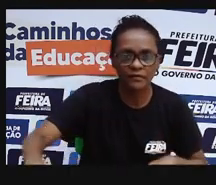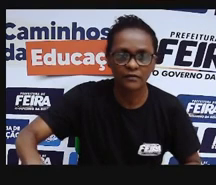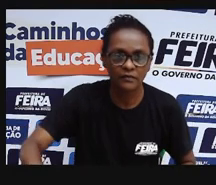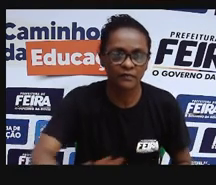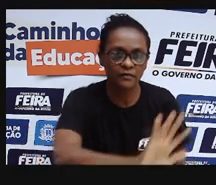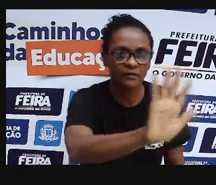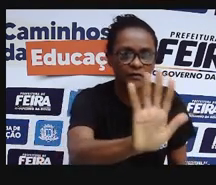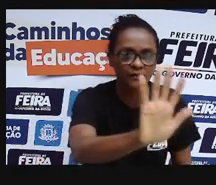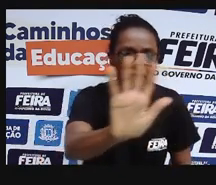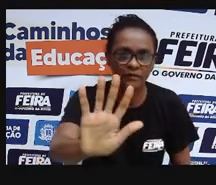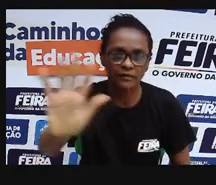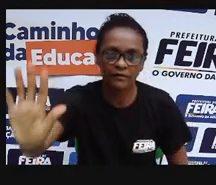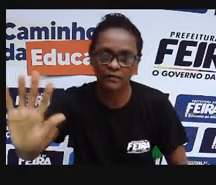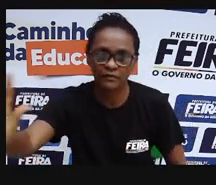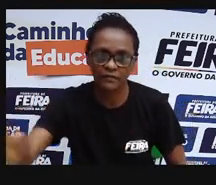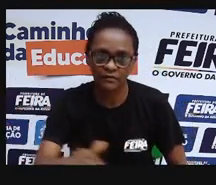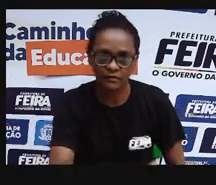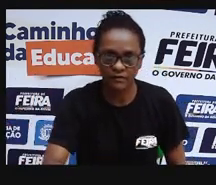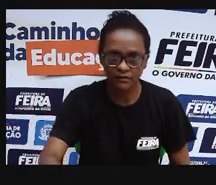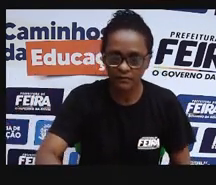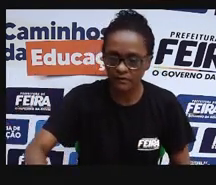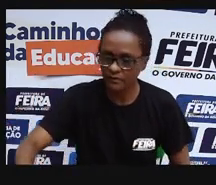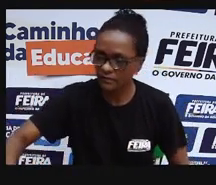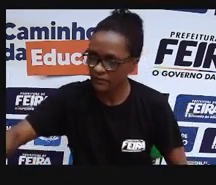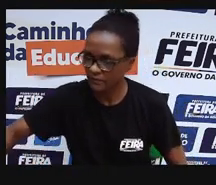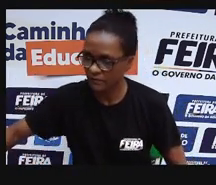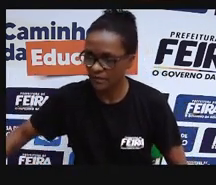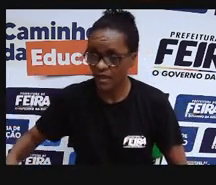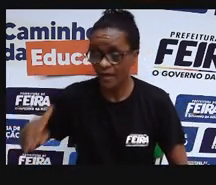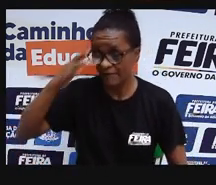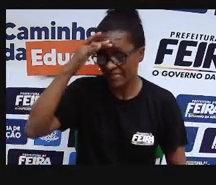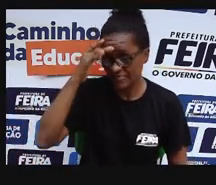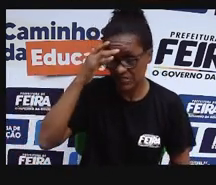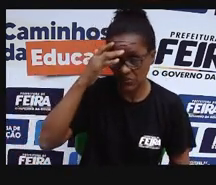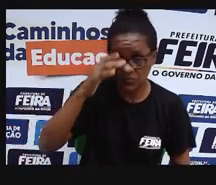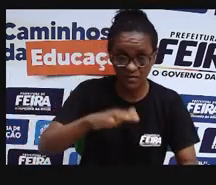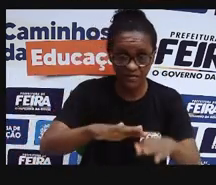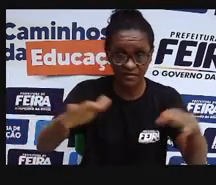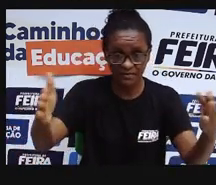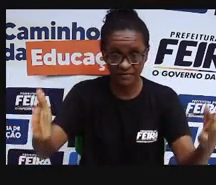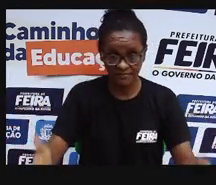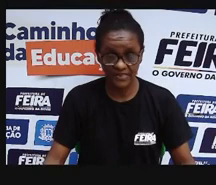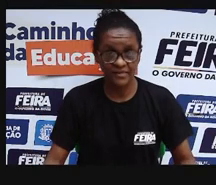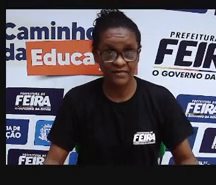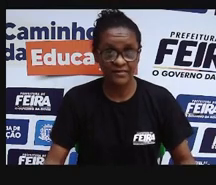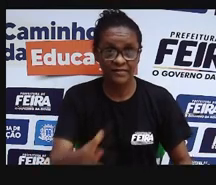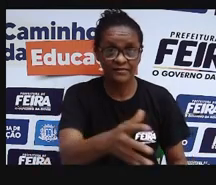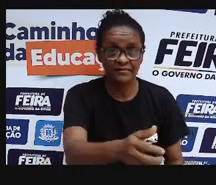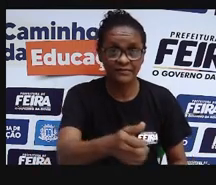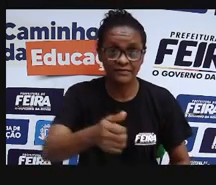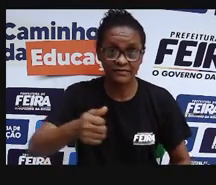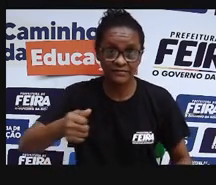superfícies que são tocadas com frequência. Como assim, Pro? Mesa, maçaneta,